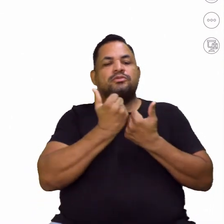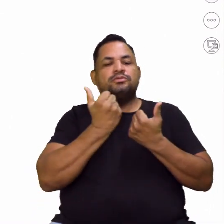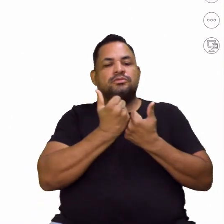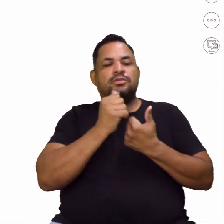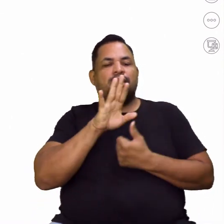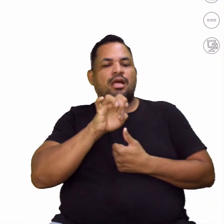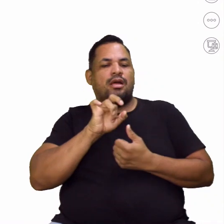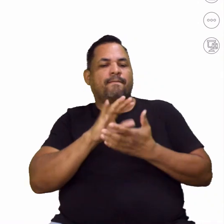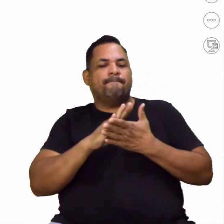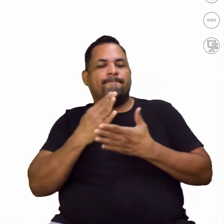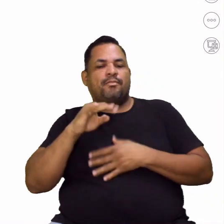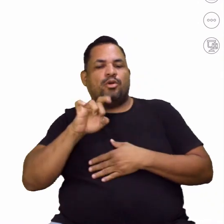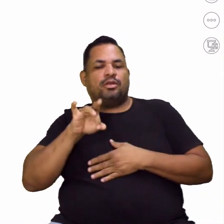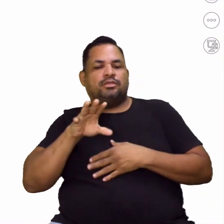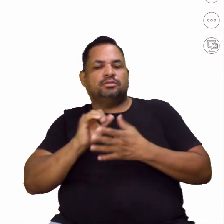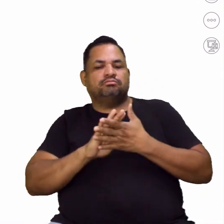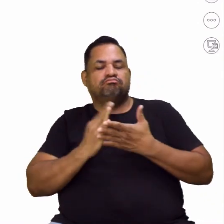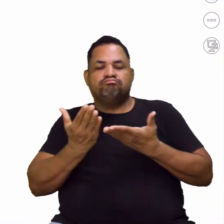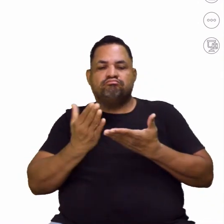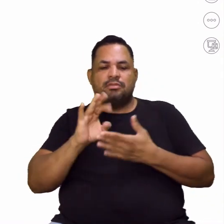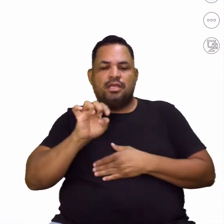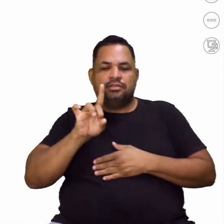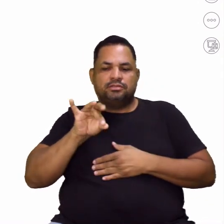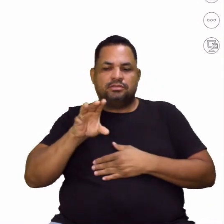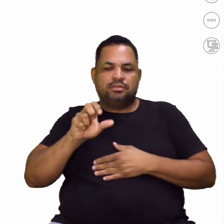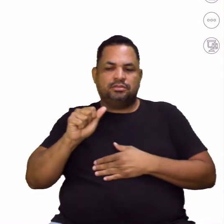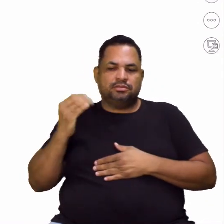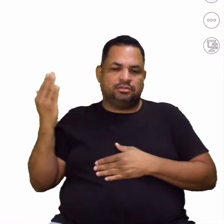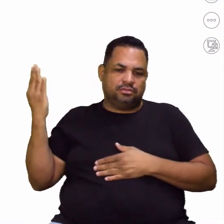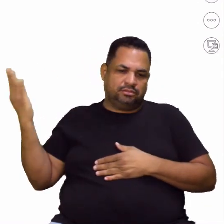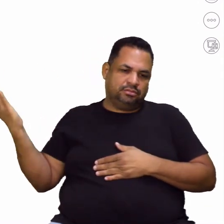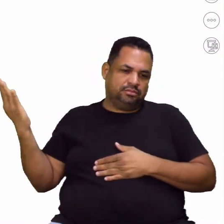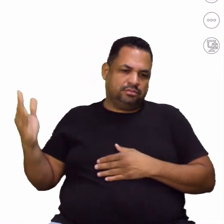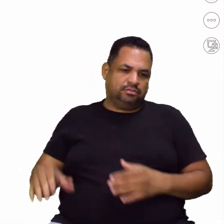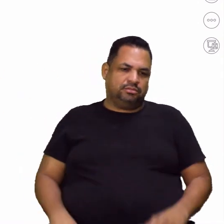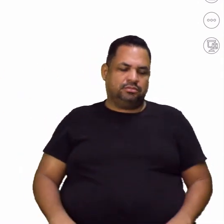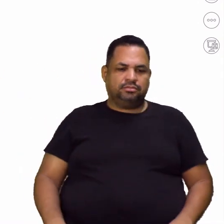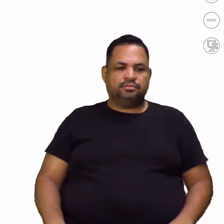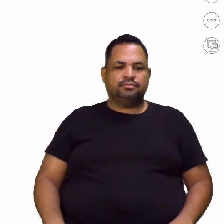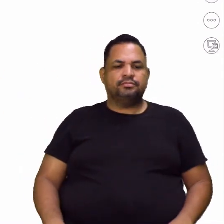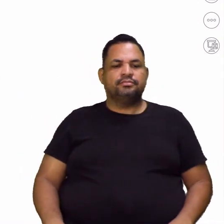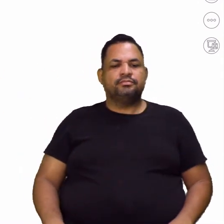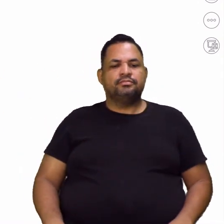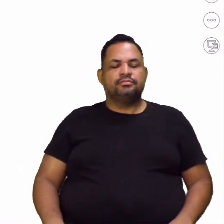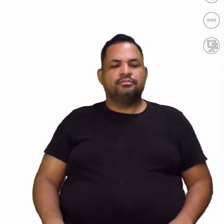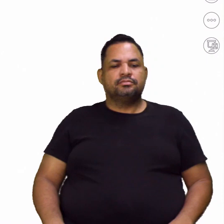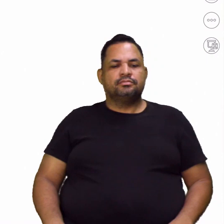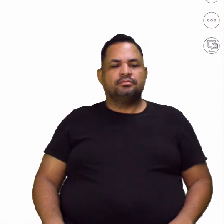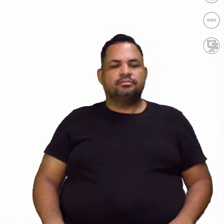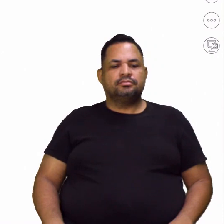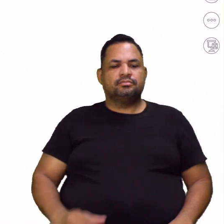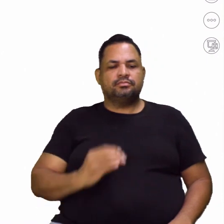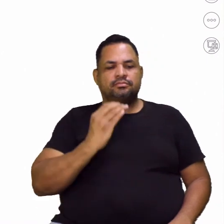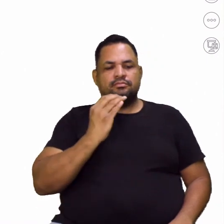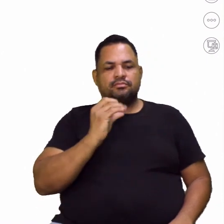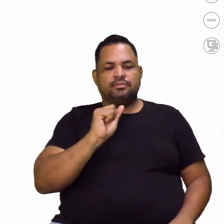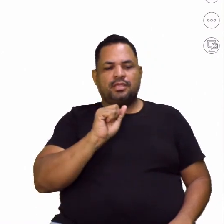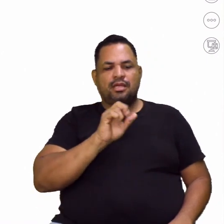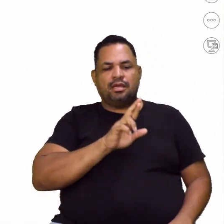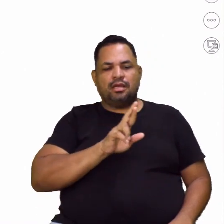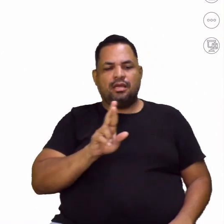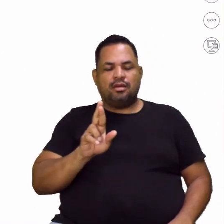lá, moradia, residência, beleza? Ó, carro,